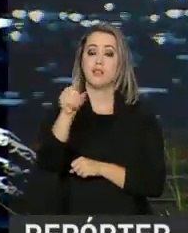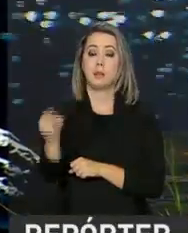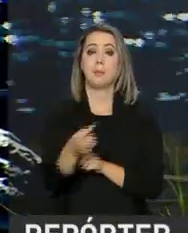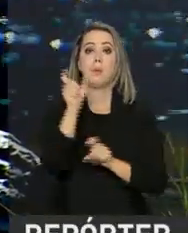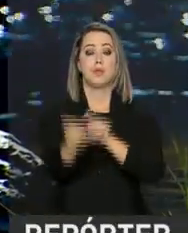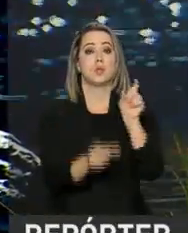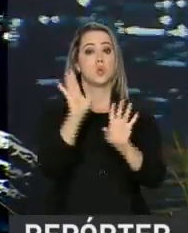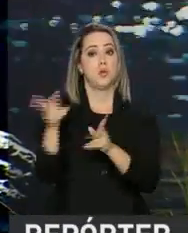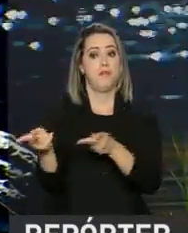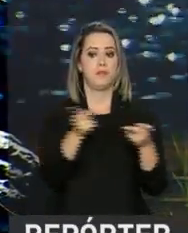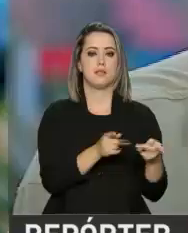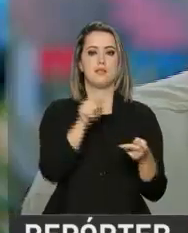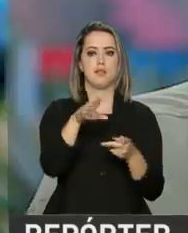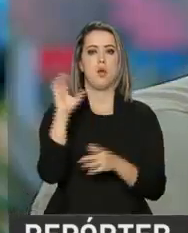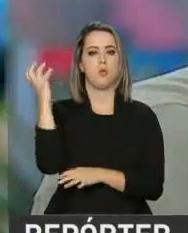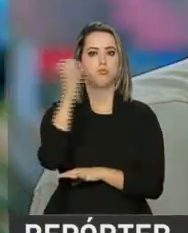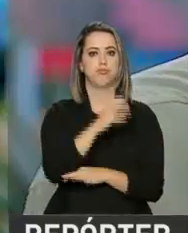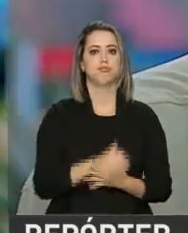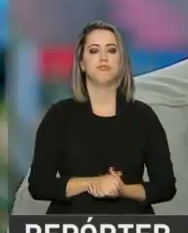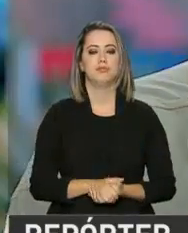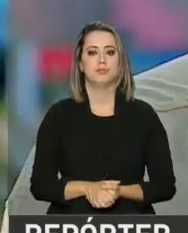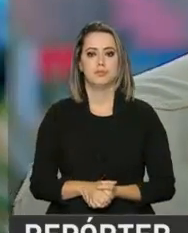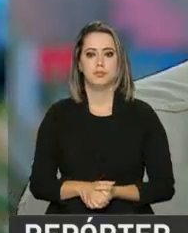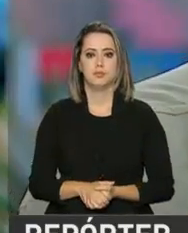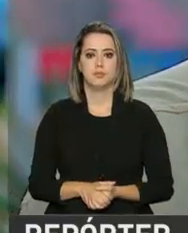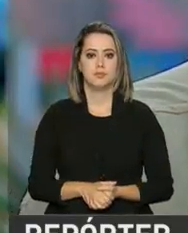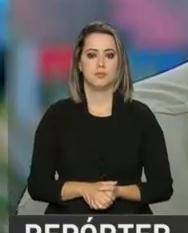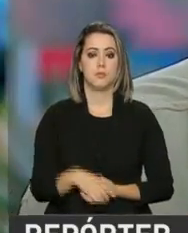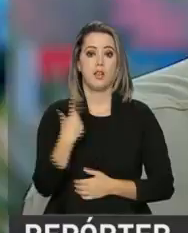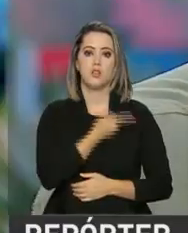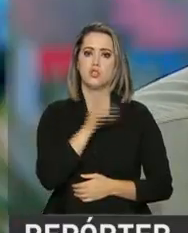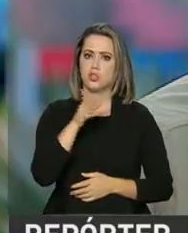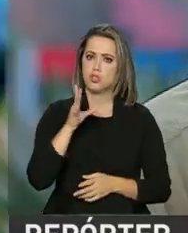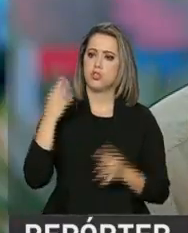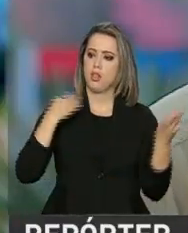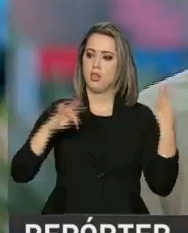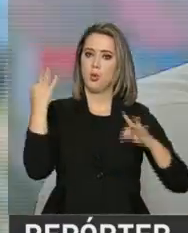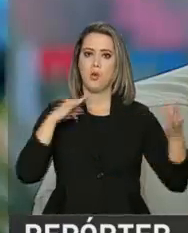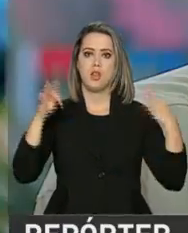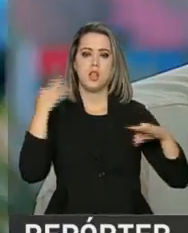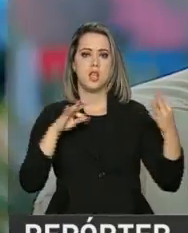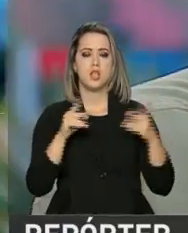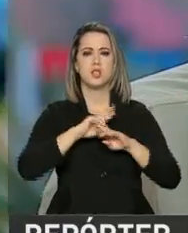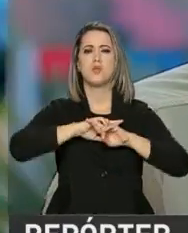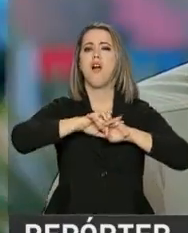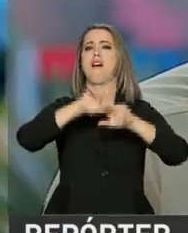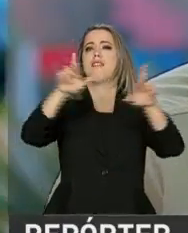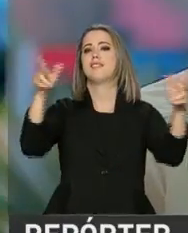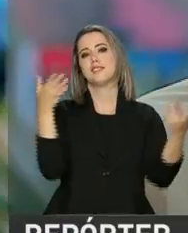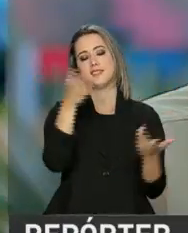pessoas devem visitar o parque. A gente tem bastante atividade de turismo de aventura aqui, né? Encontra